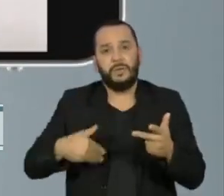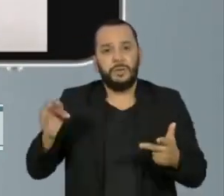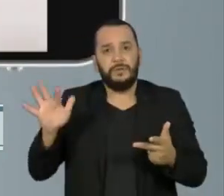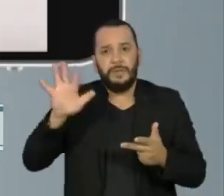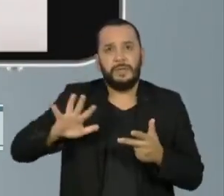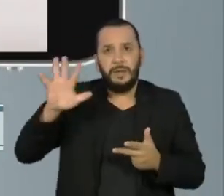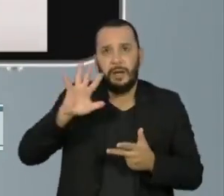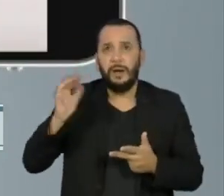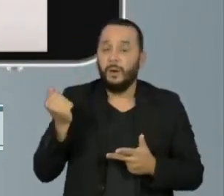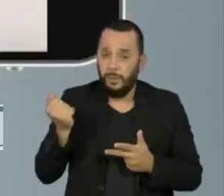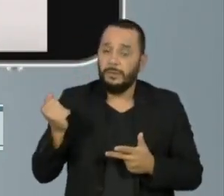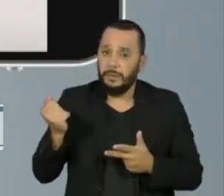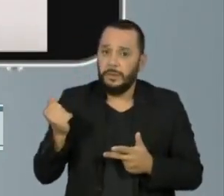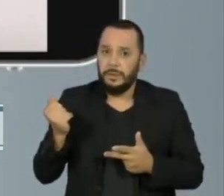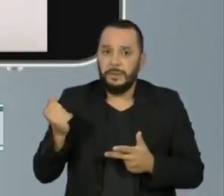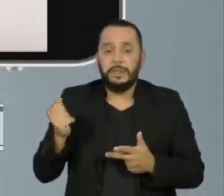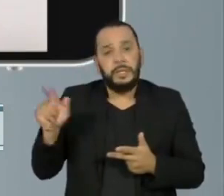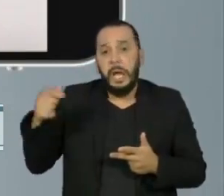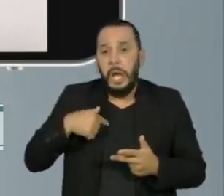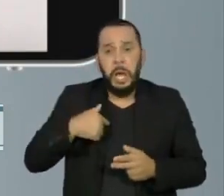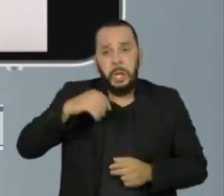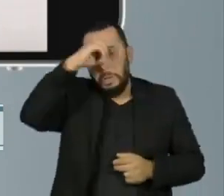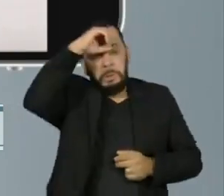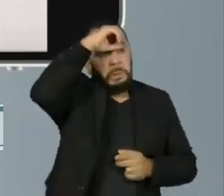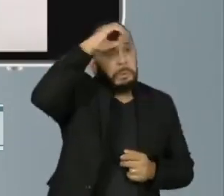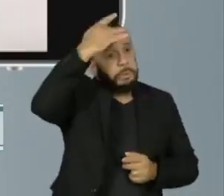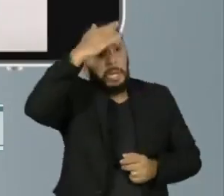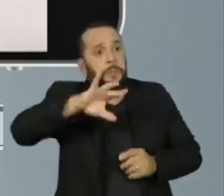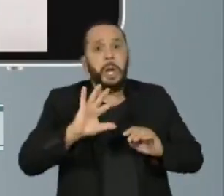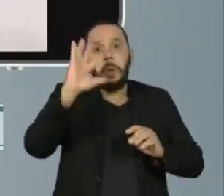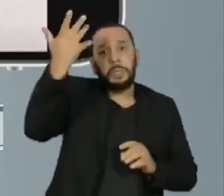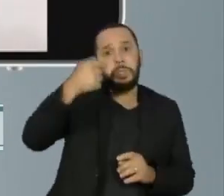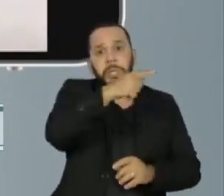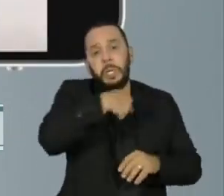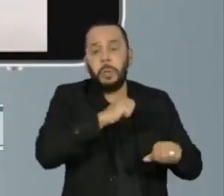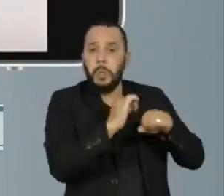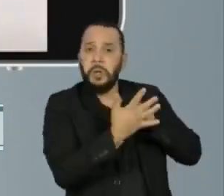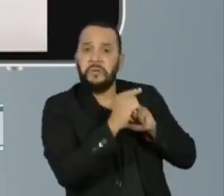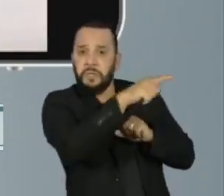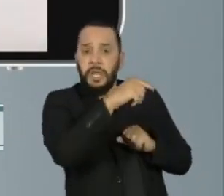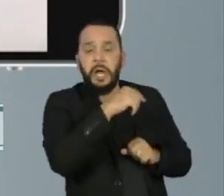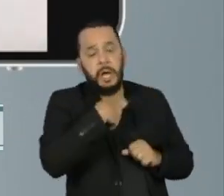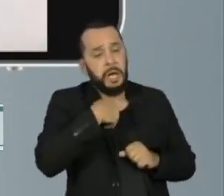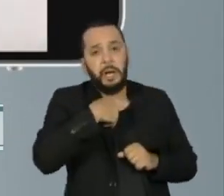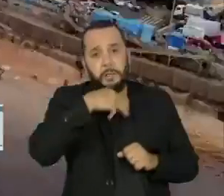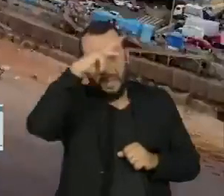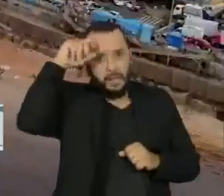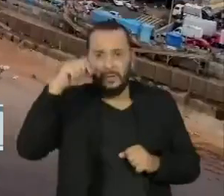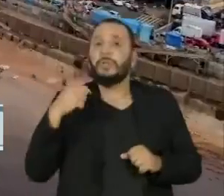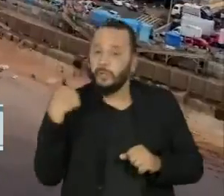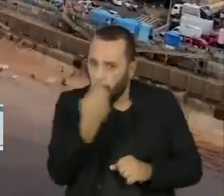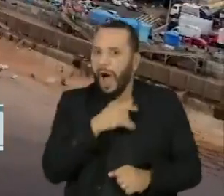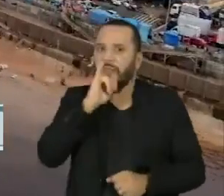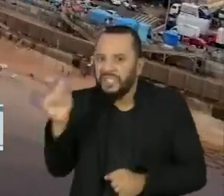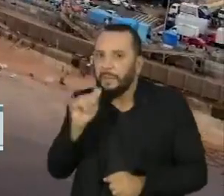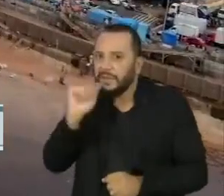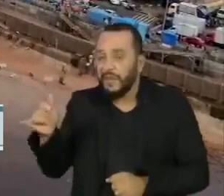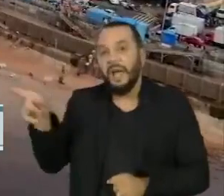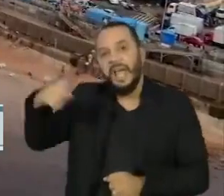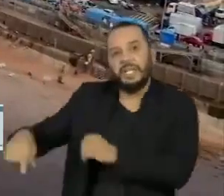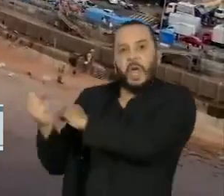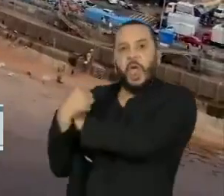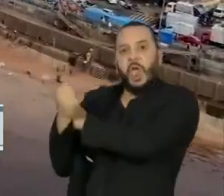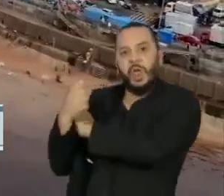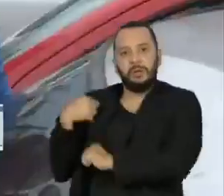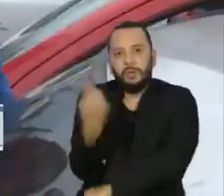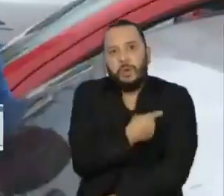dizer nesse momento que não estavam avisados da segunda onda. E nós fomos completamente ignorados. Agora, as Defensorias